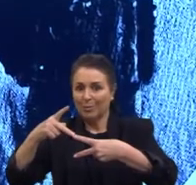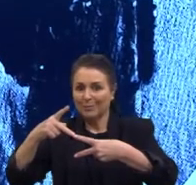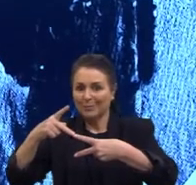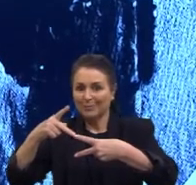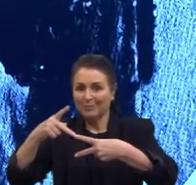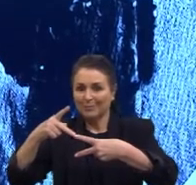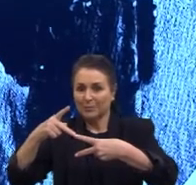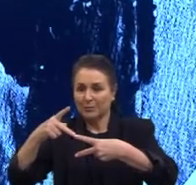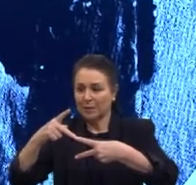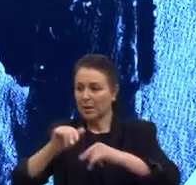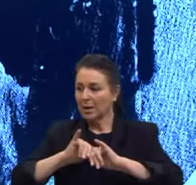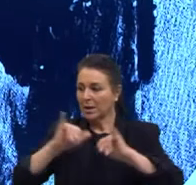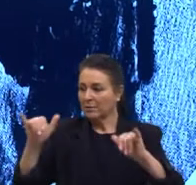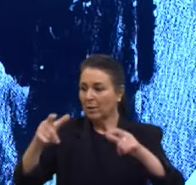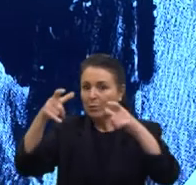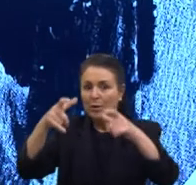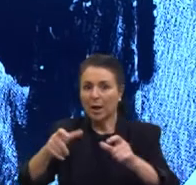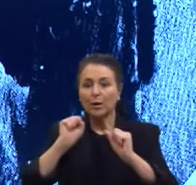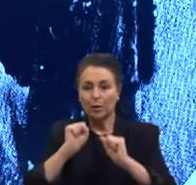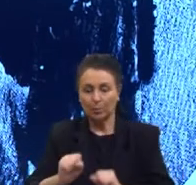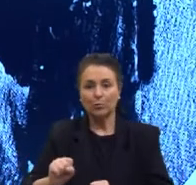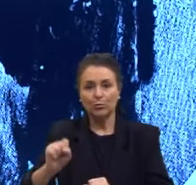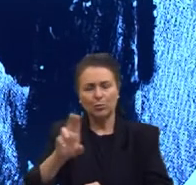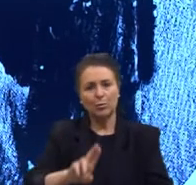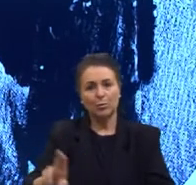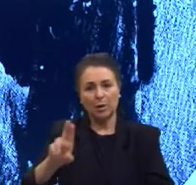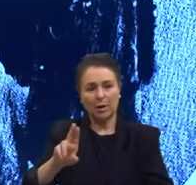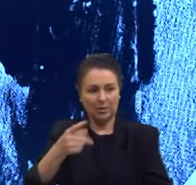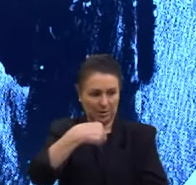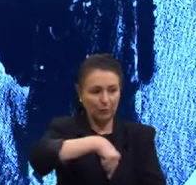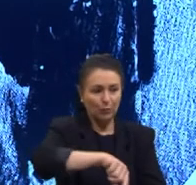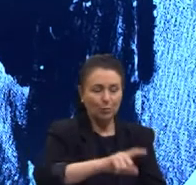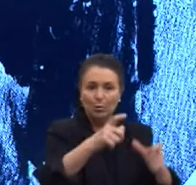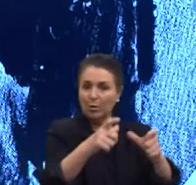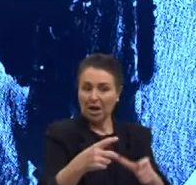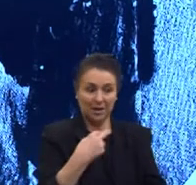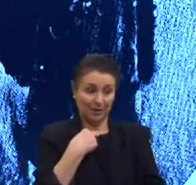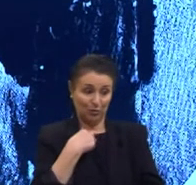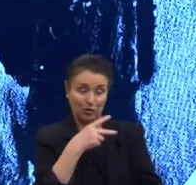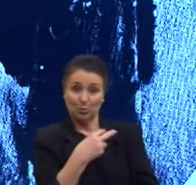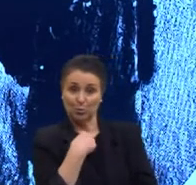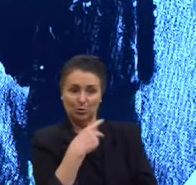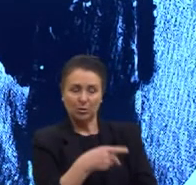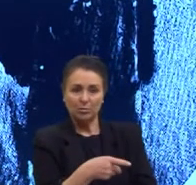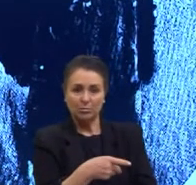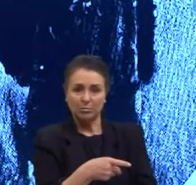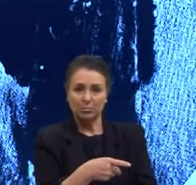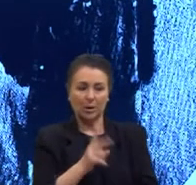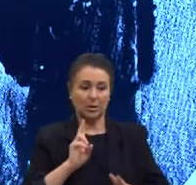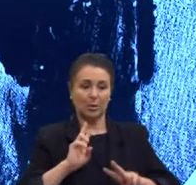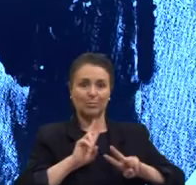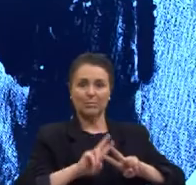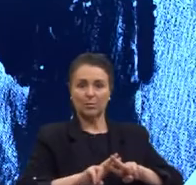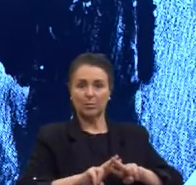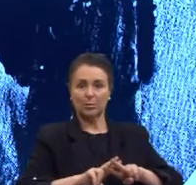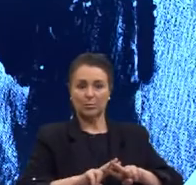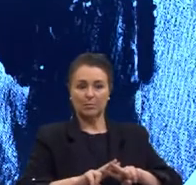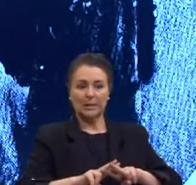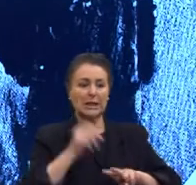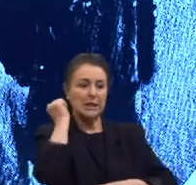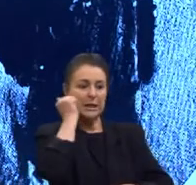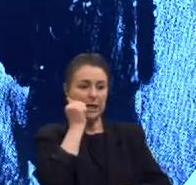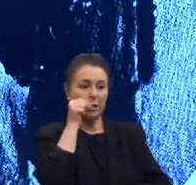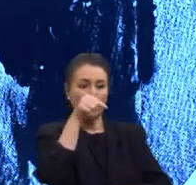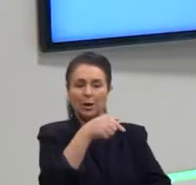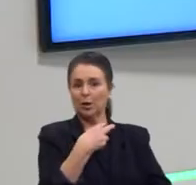onde elas podiam ir. E se elas fossem para um lugar que não estivesse ali no passe, eles eram presos. E a gente tem